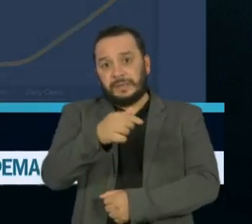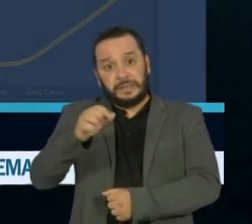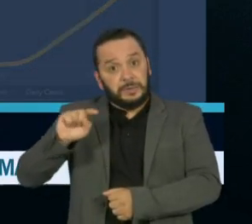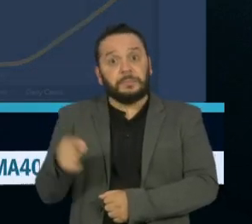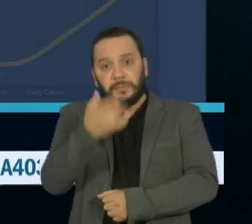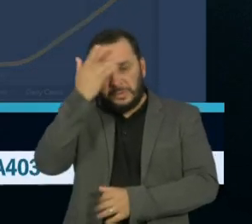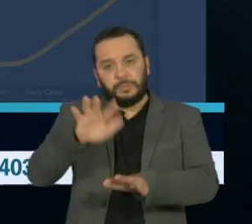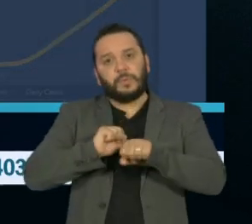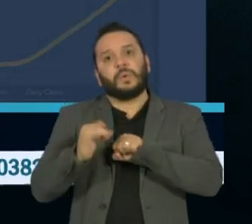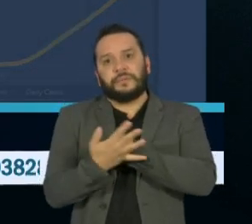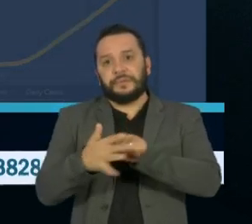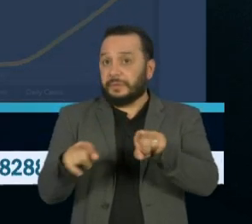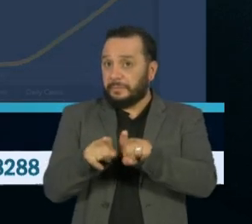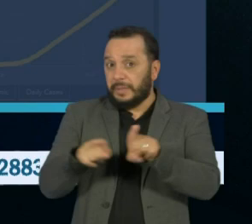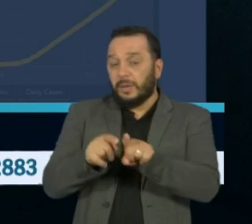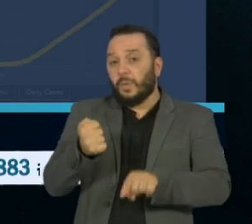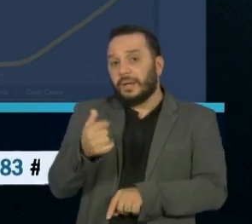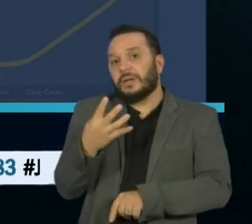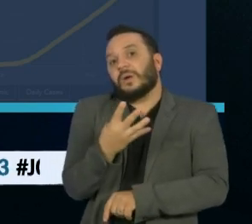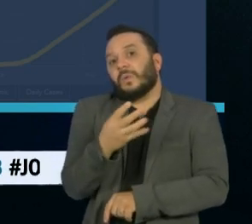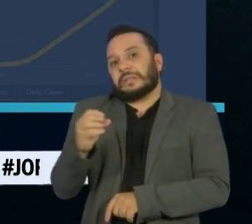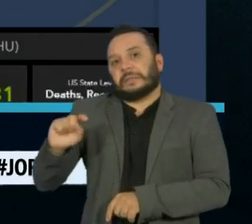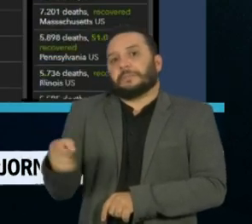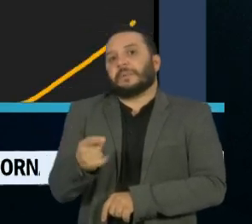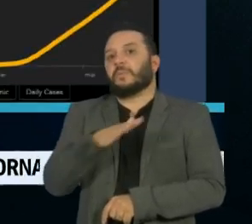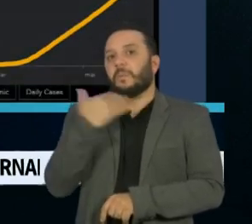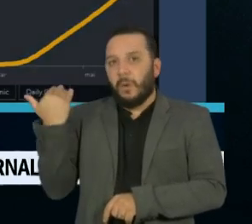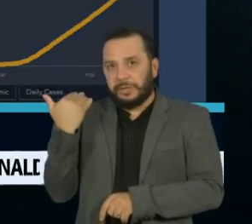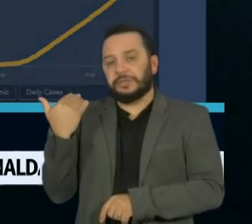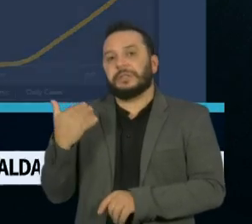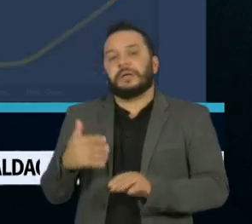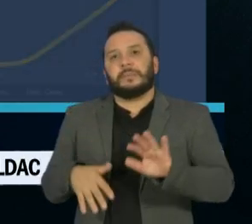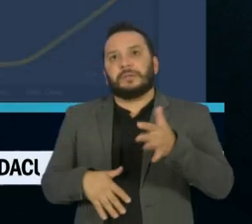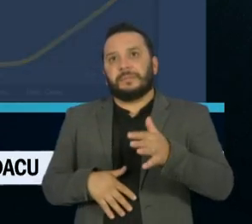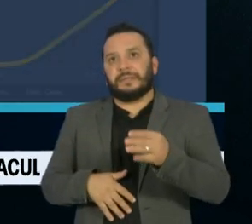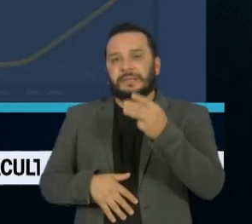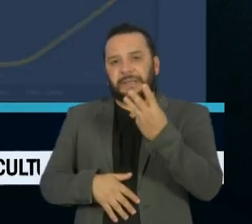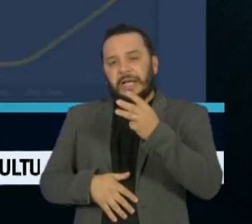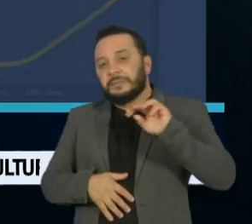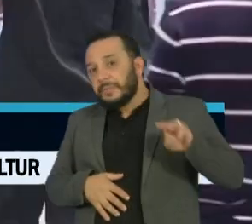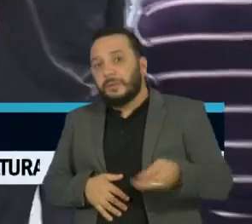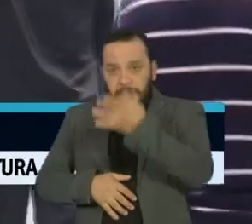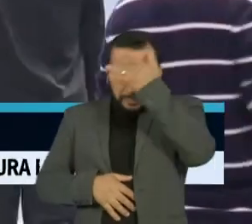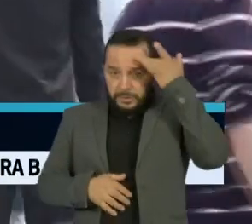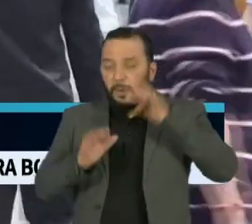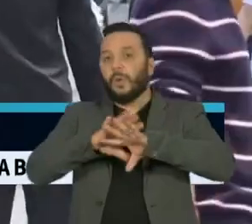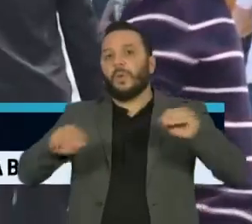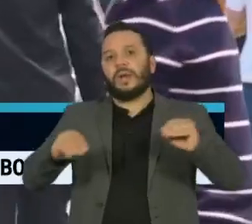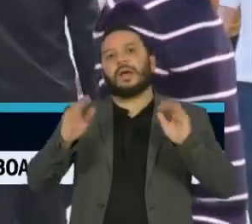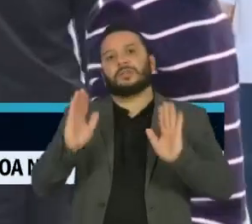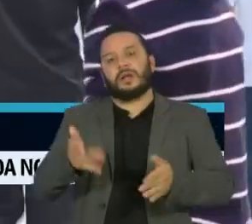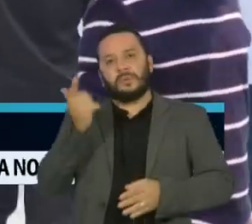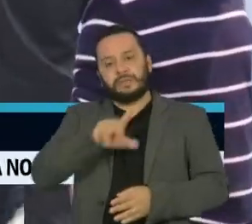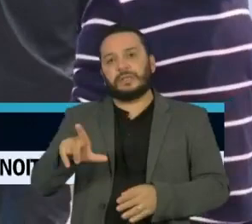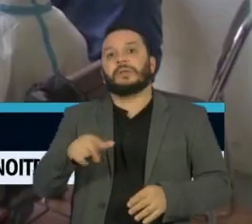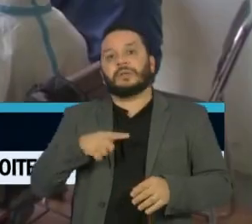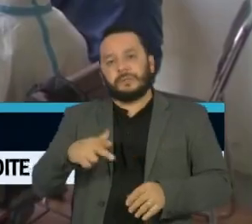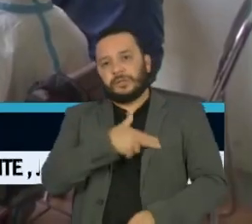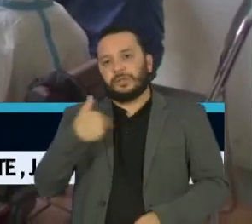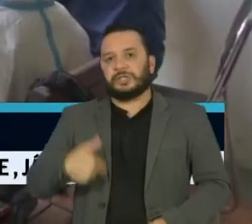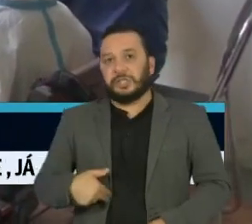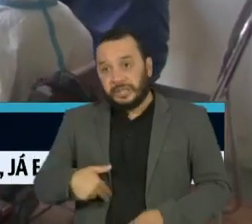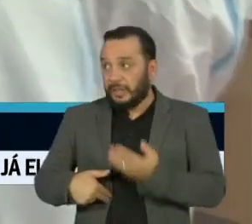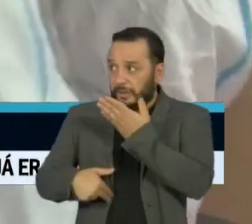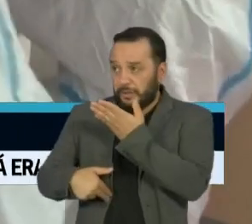confirmados e quase 400 mil mortes. Cerca de 3 milhões de pacientes se curaram. A província chinesa de Hubei,